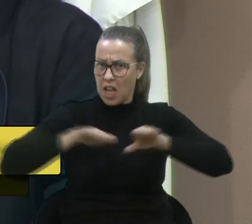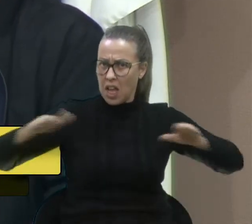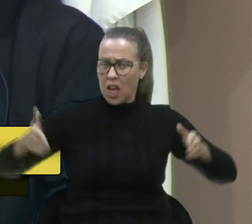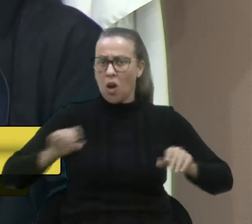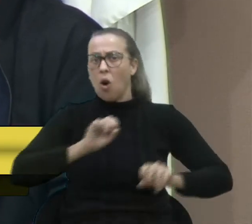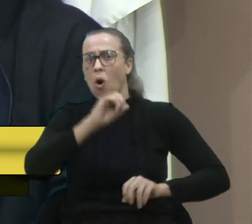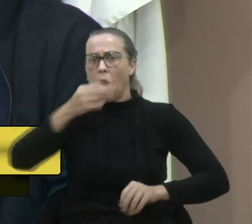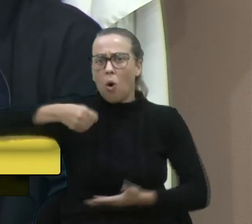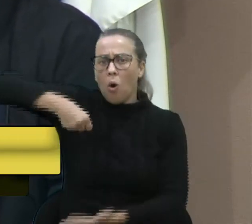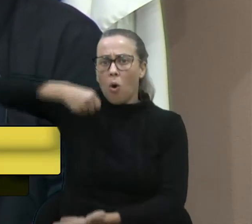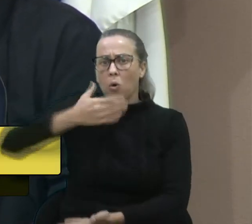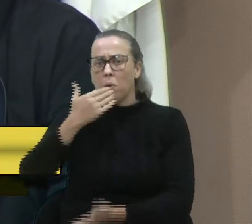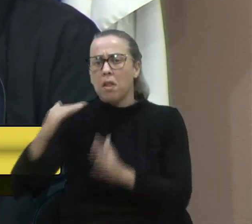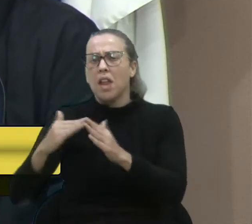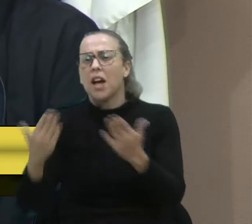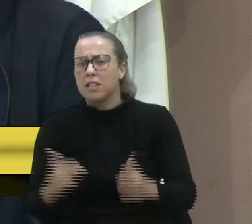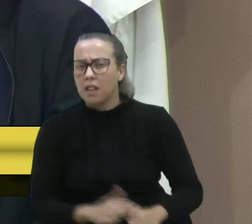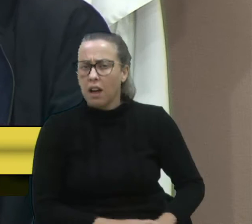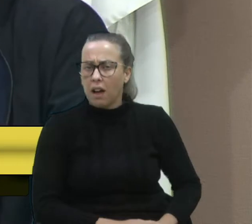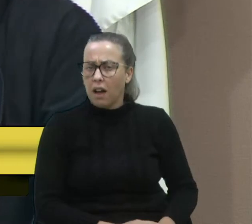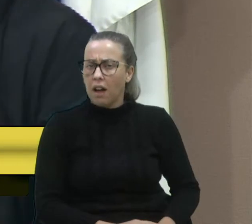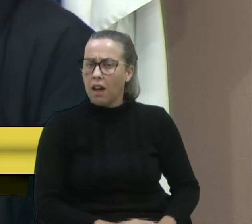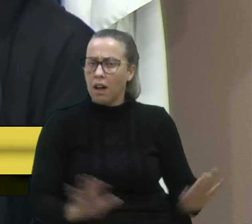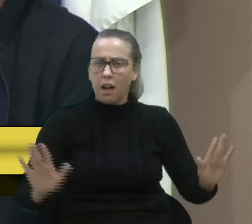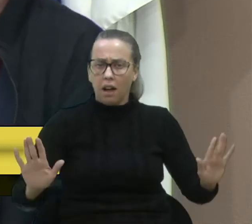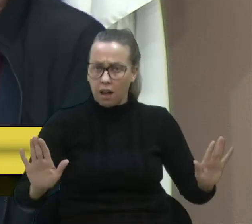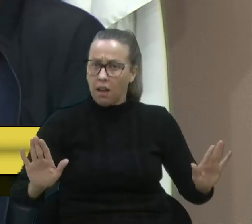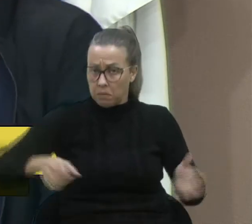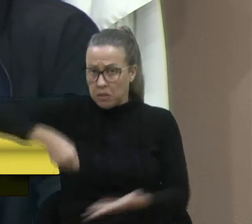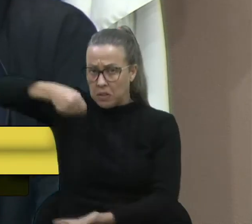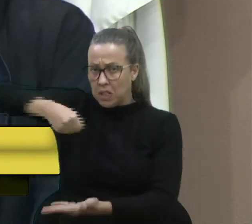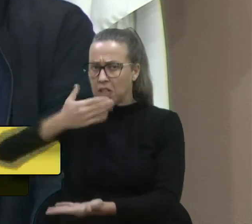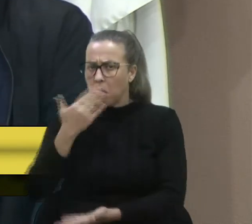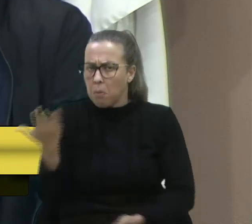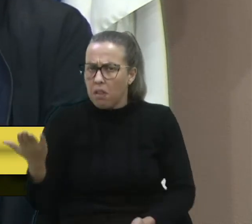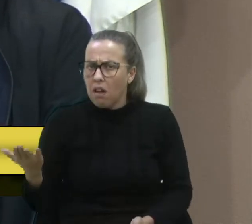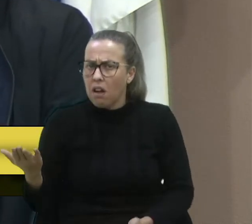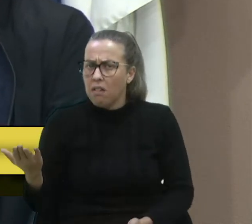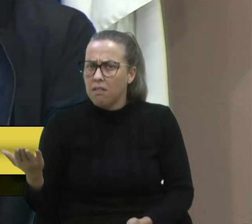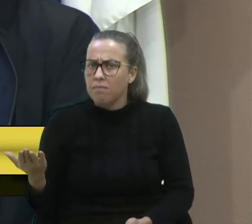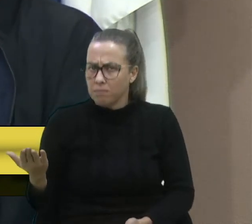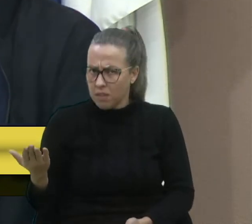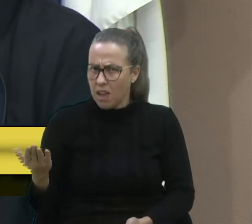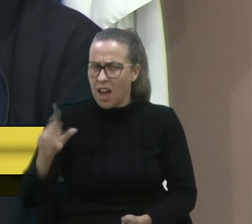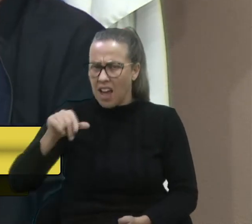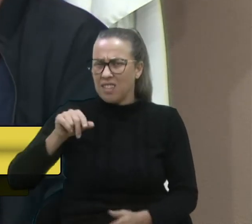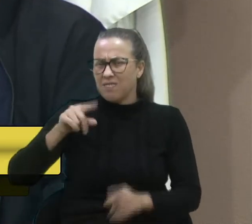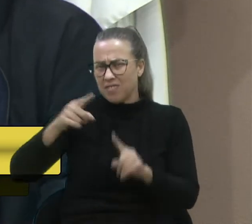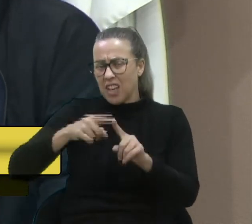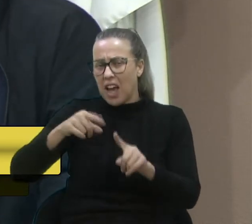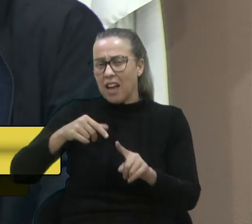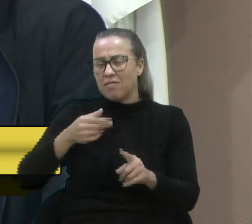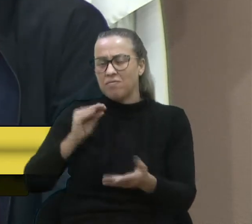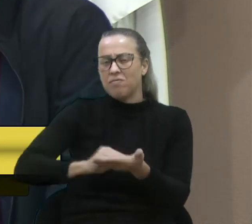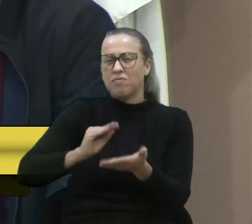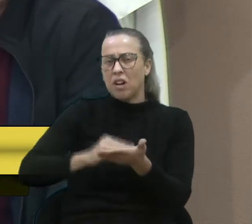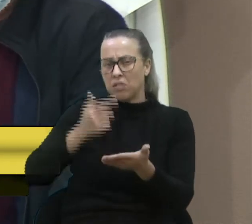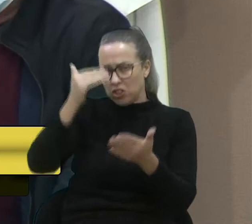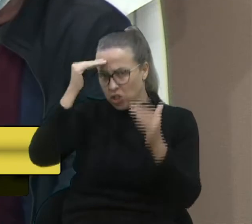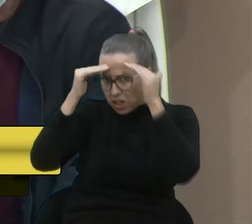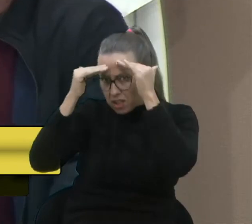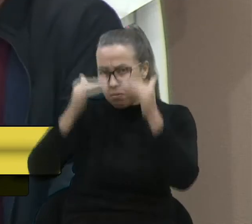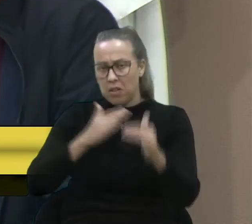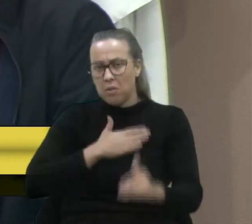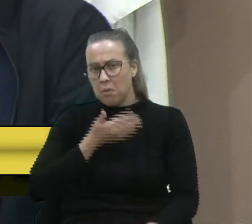ter cesta básica em casa? Eu acho que cesta básica, vereadora Denise. Então, esse tipo de coisa é hipocrisia, no meu ponto de vista.